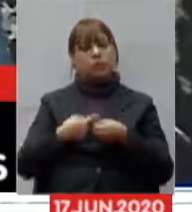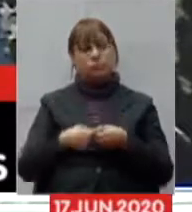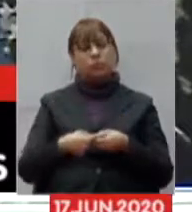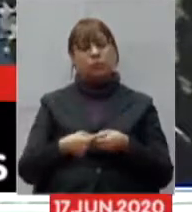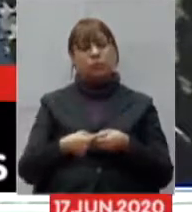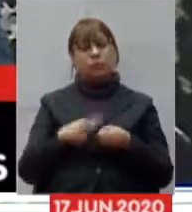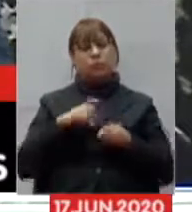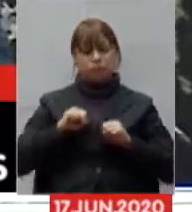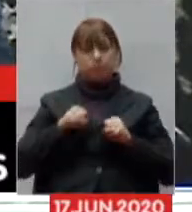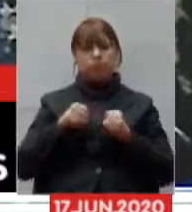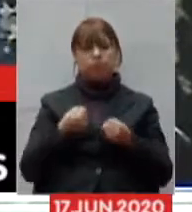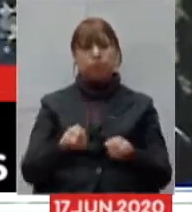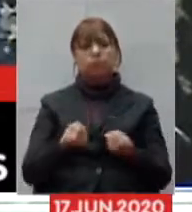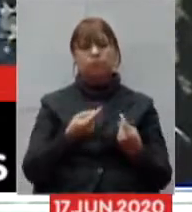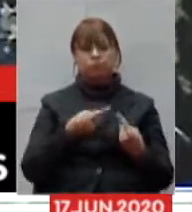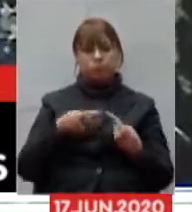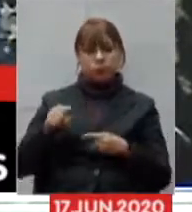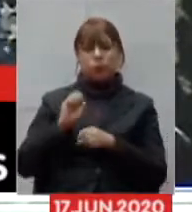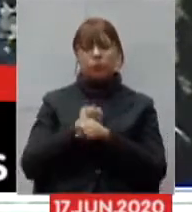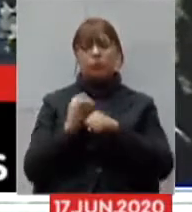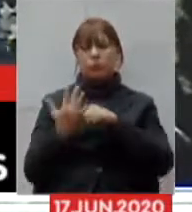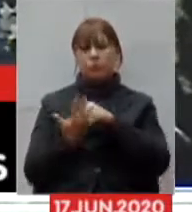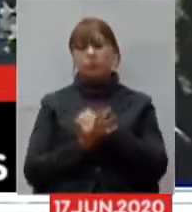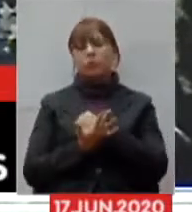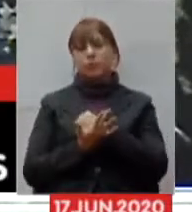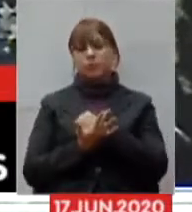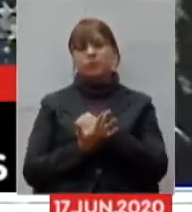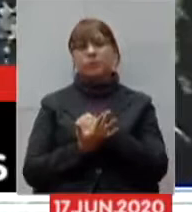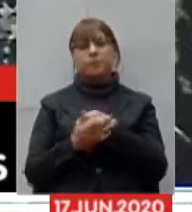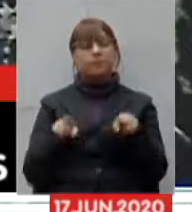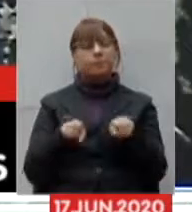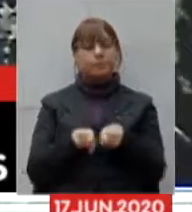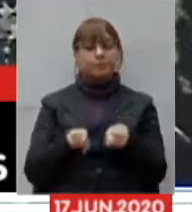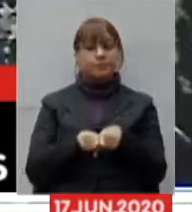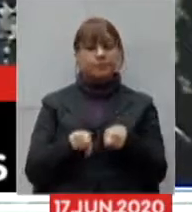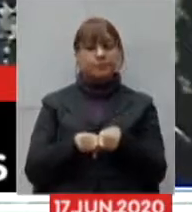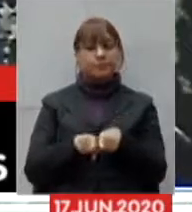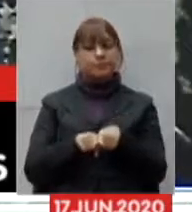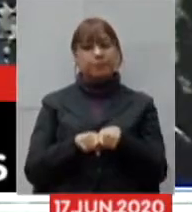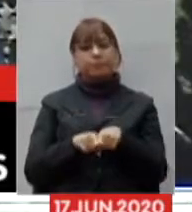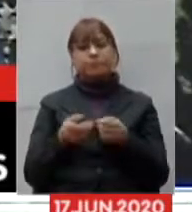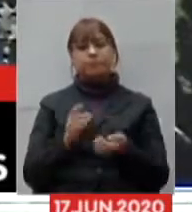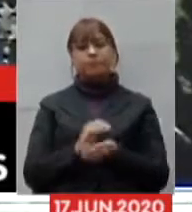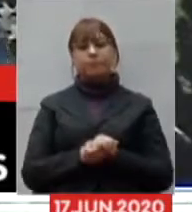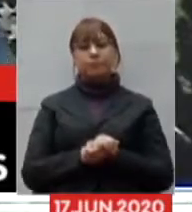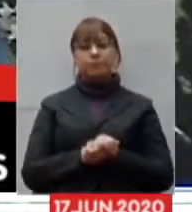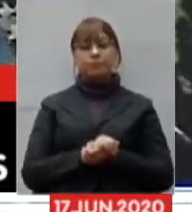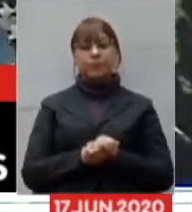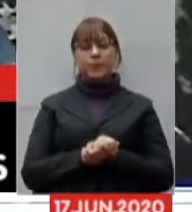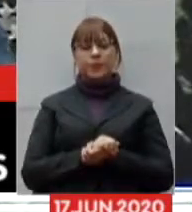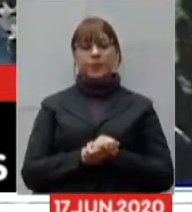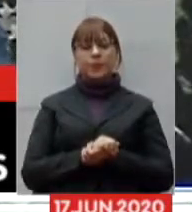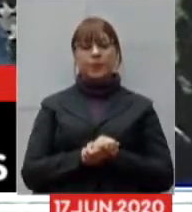o enfrentamento ao coronavírus queríamos estar aqui falando hoje que